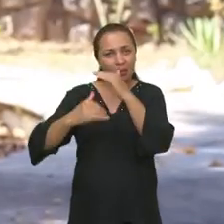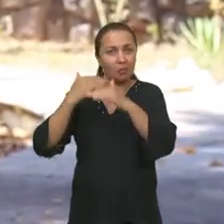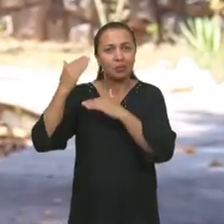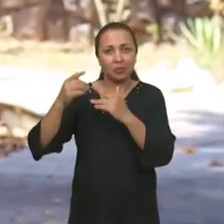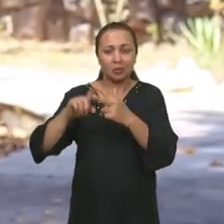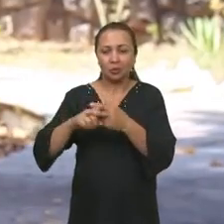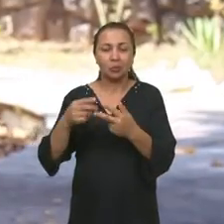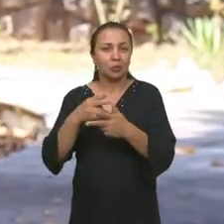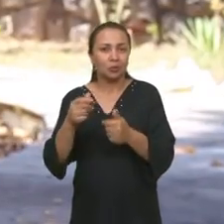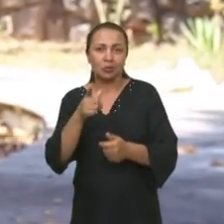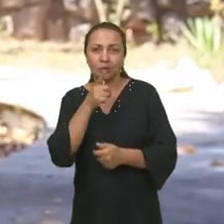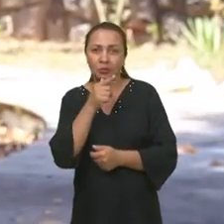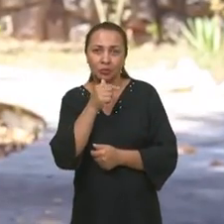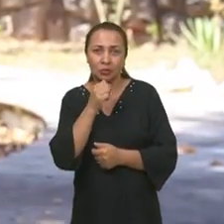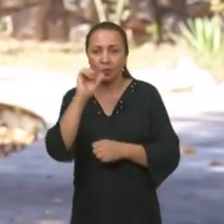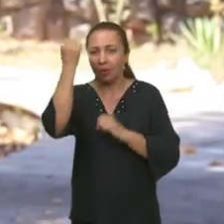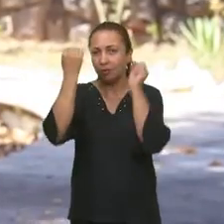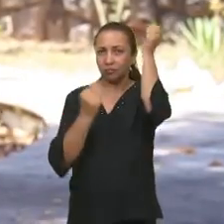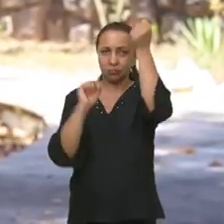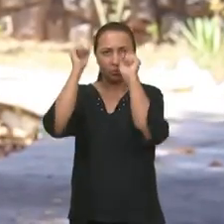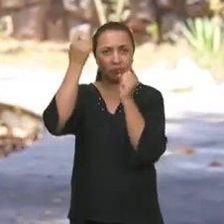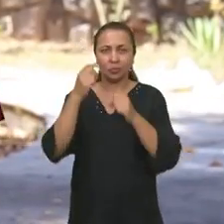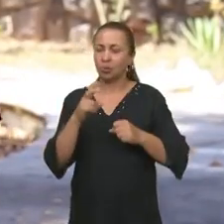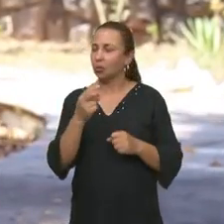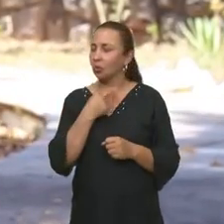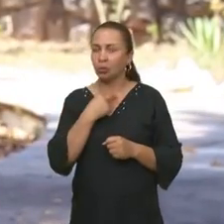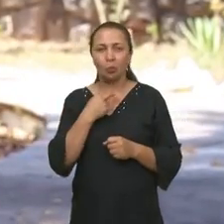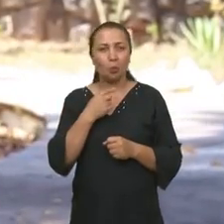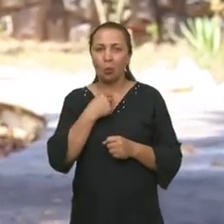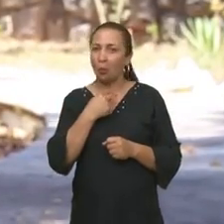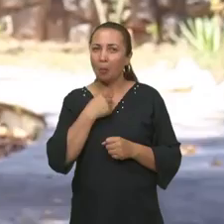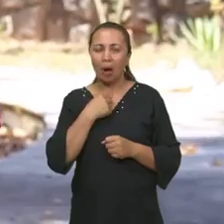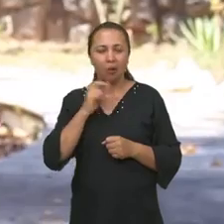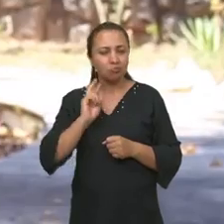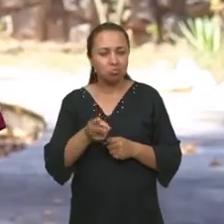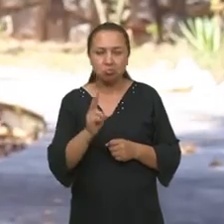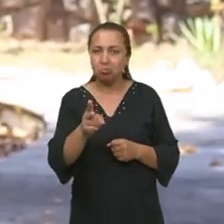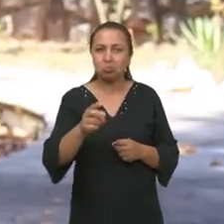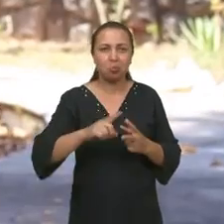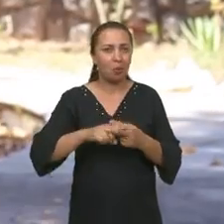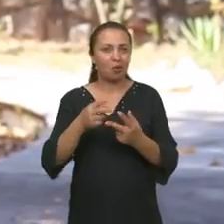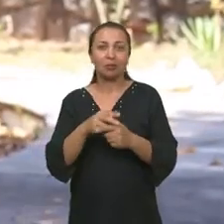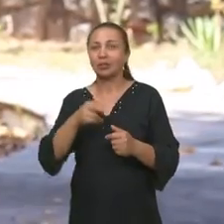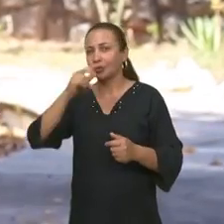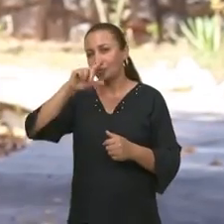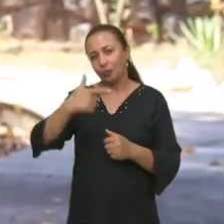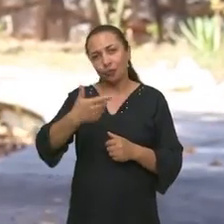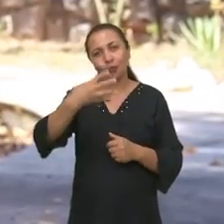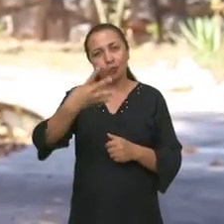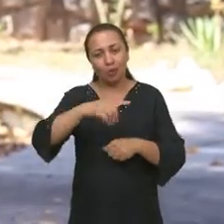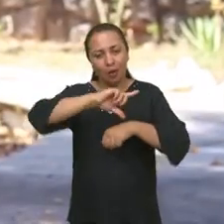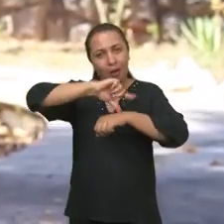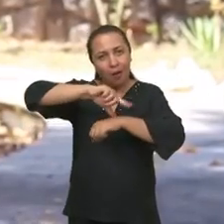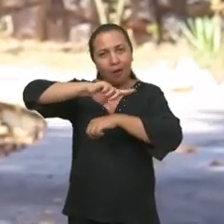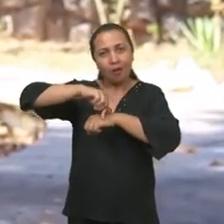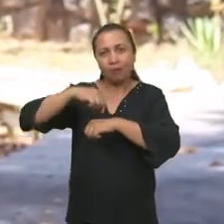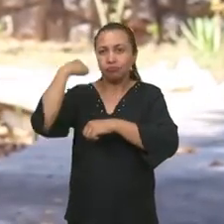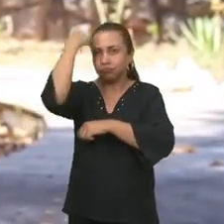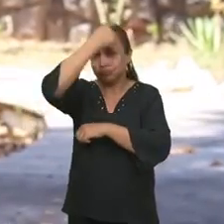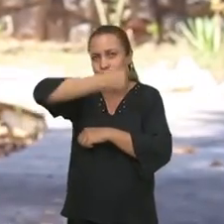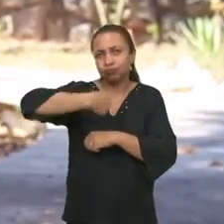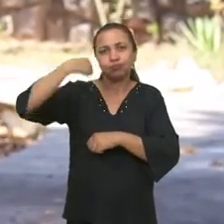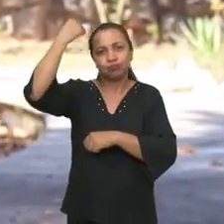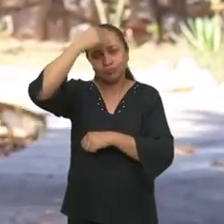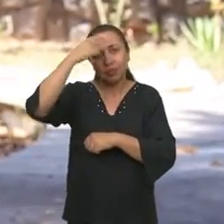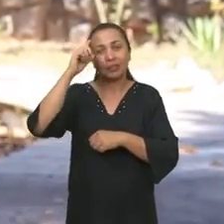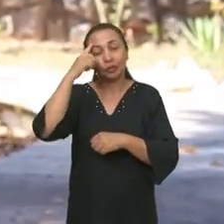um processo de produção de água. O equipamento não para de produzir 24 horas por dia. Porque à noite também vai ter uma